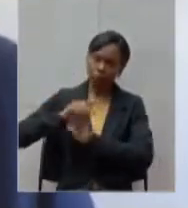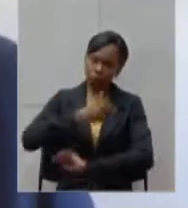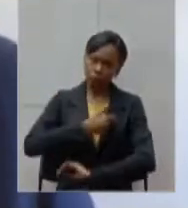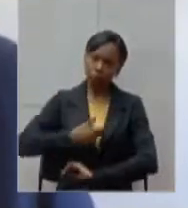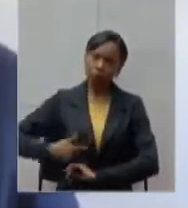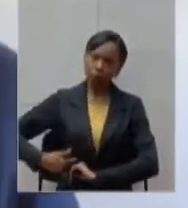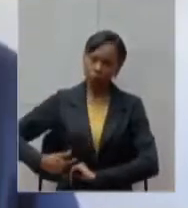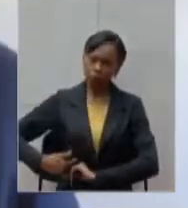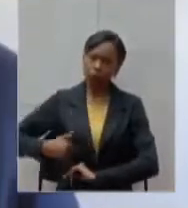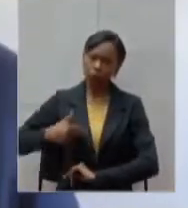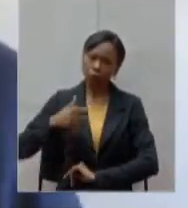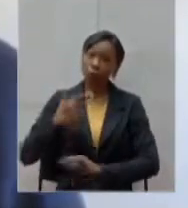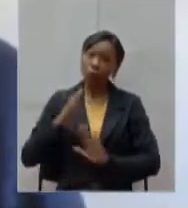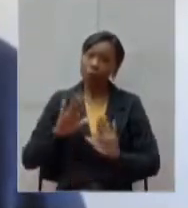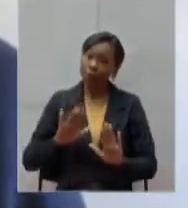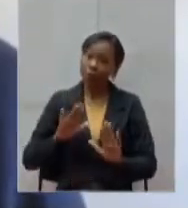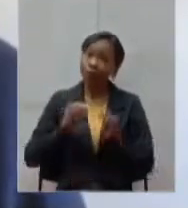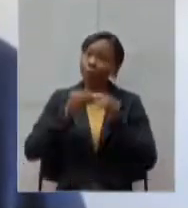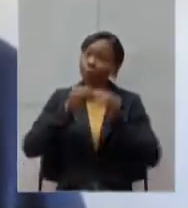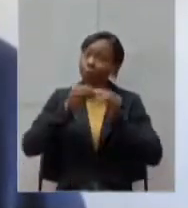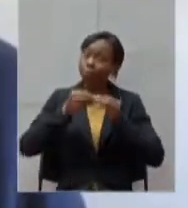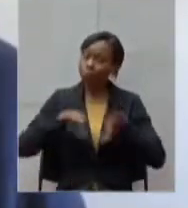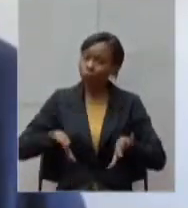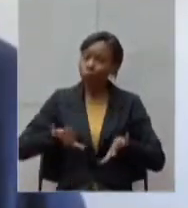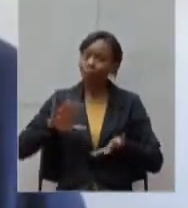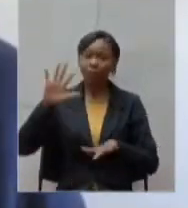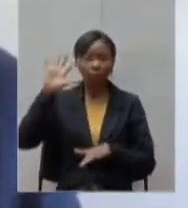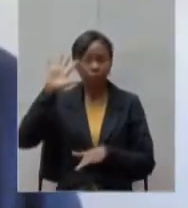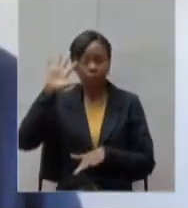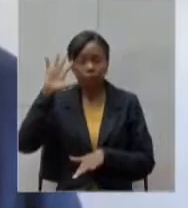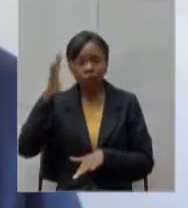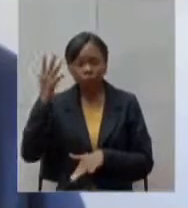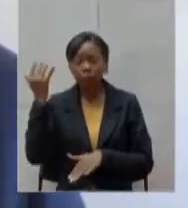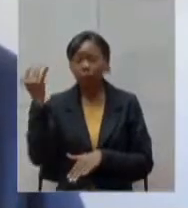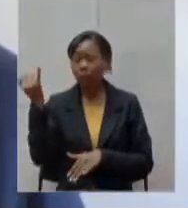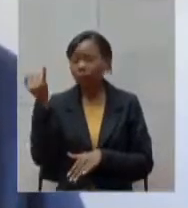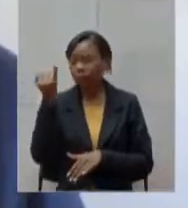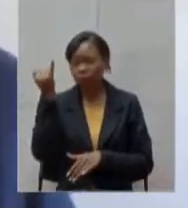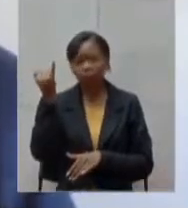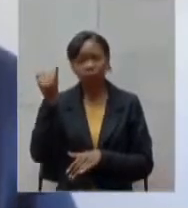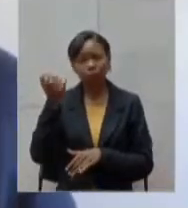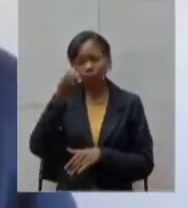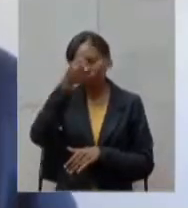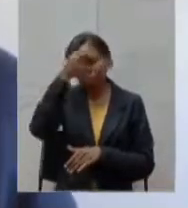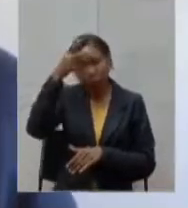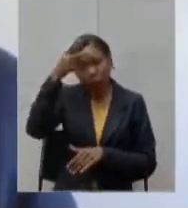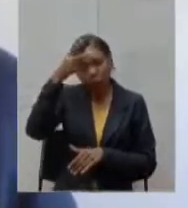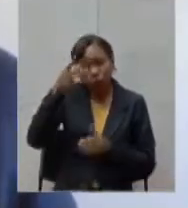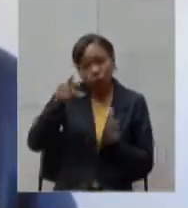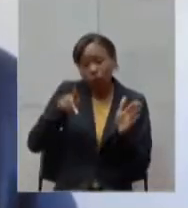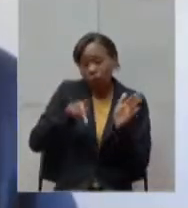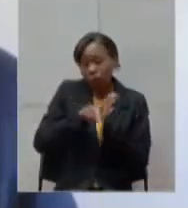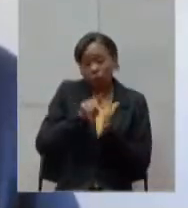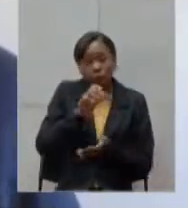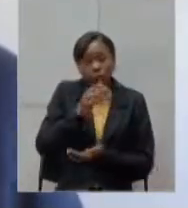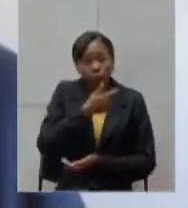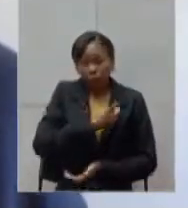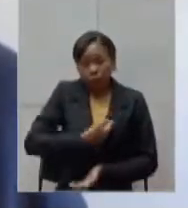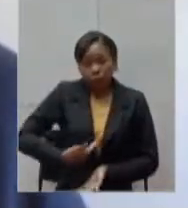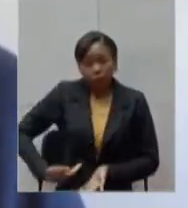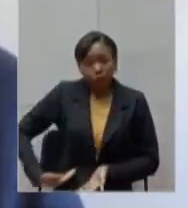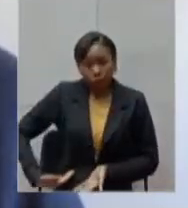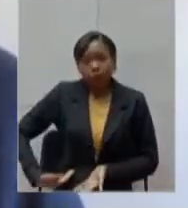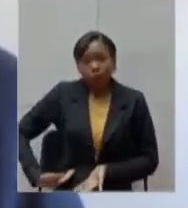vem prejudicando decisões importantes a prefeita e prefeitas e ao próprio Estado o próprio governo de tomar